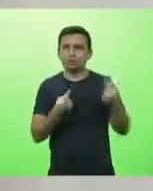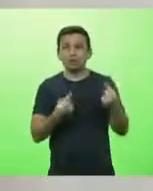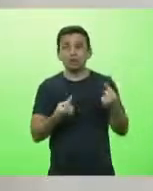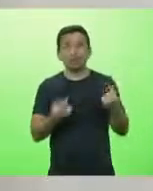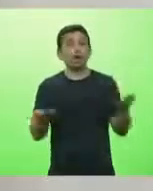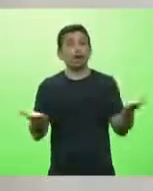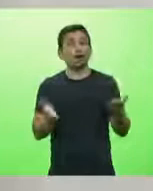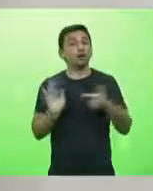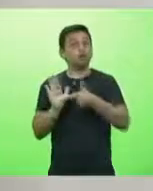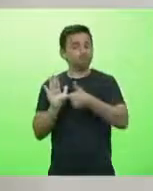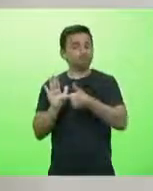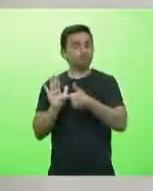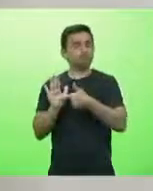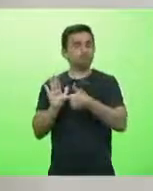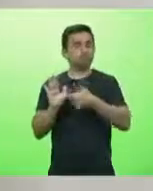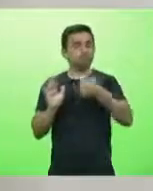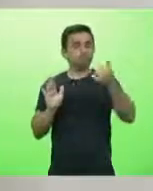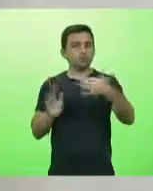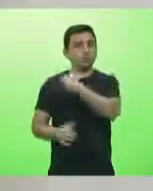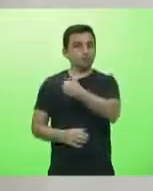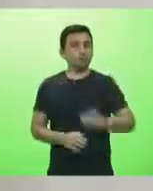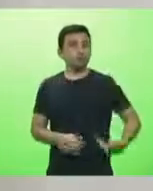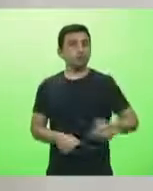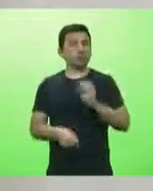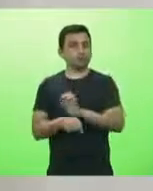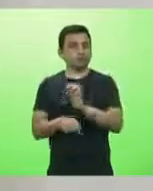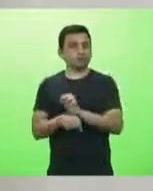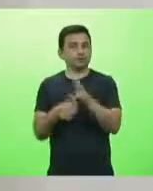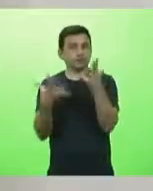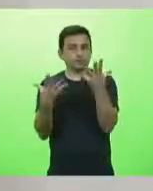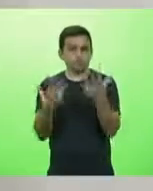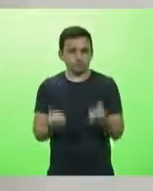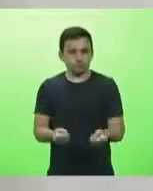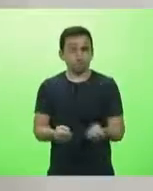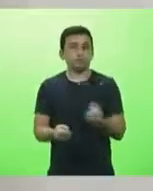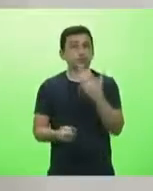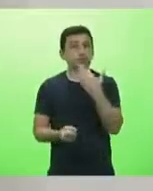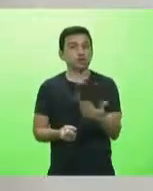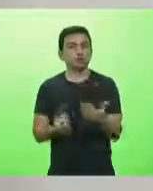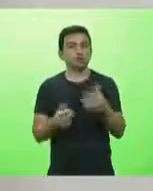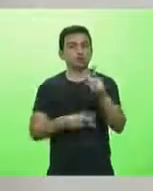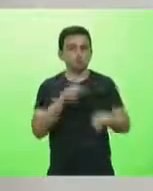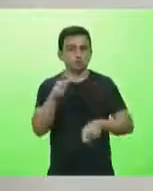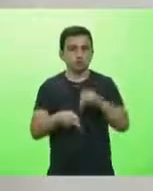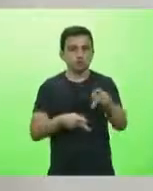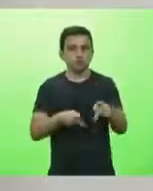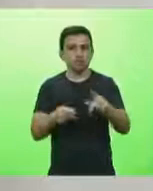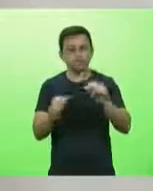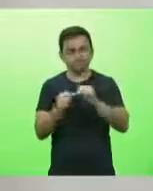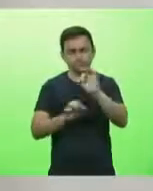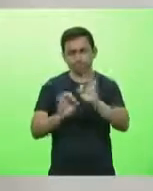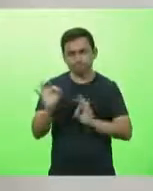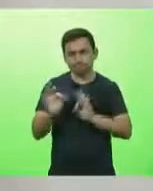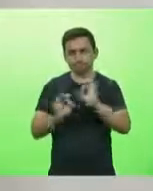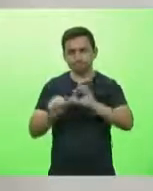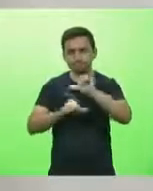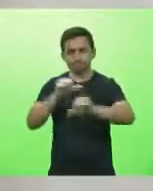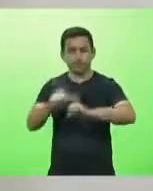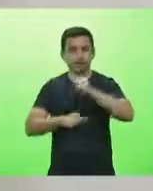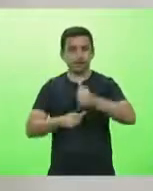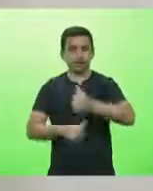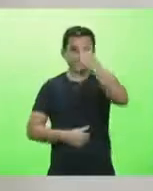excelente oportunidade do governo do Estado atender os anseios da população e refazer a sua imagem diante da população